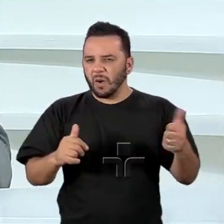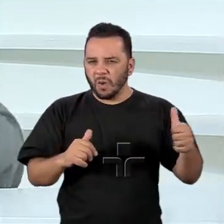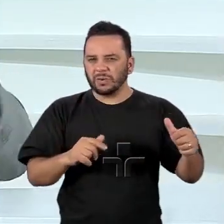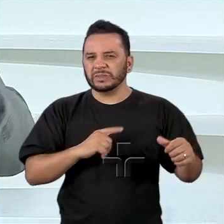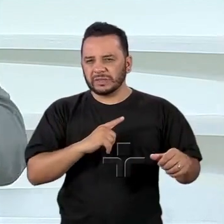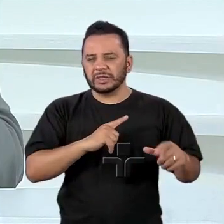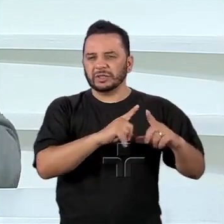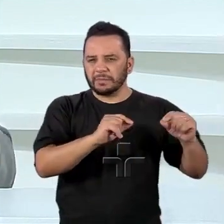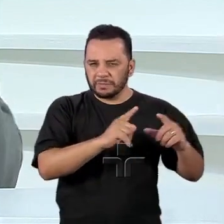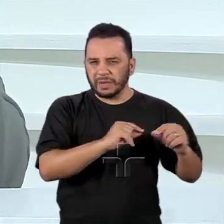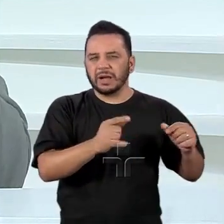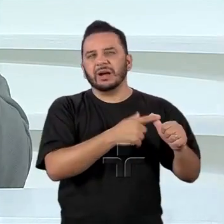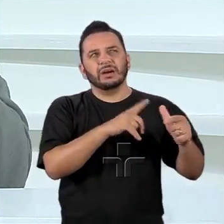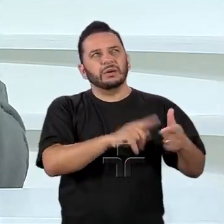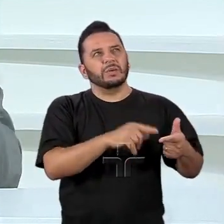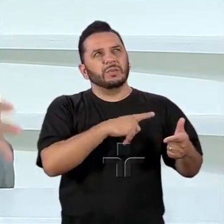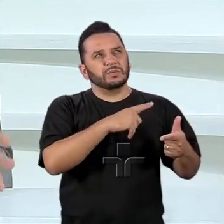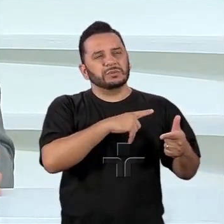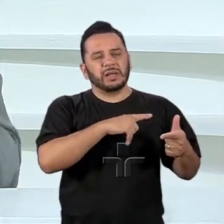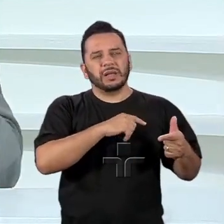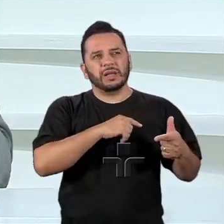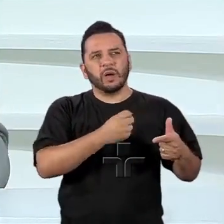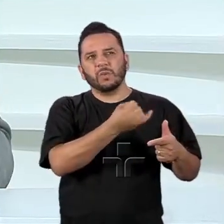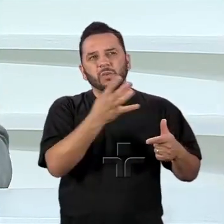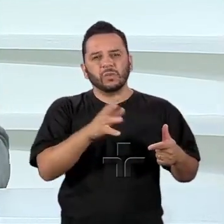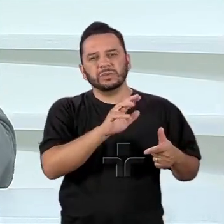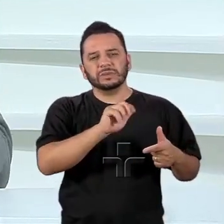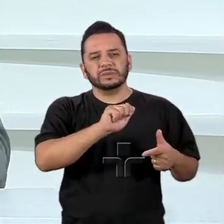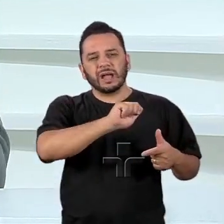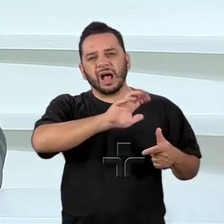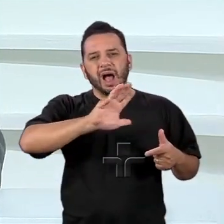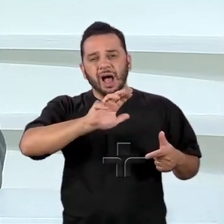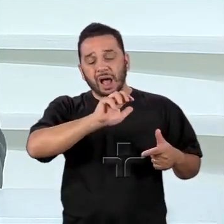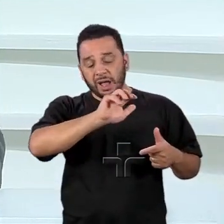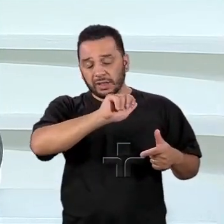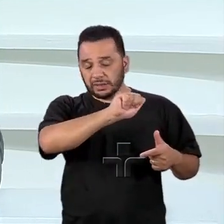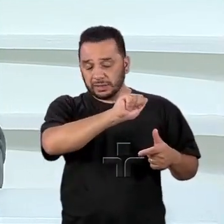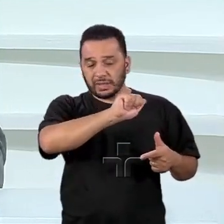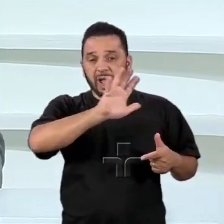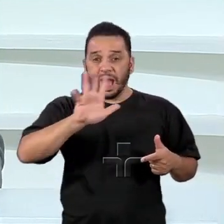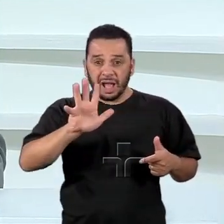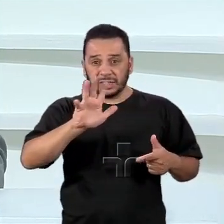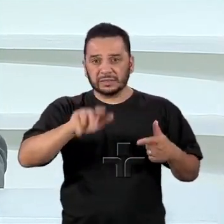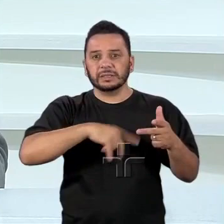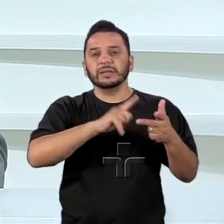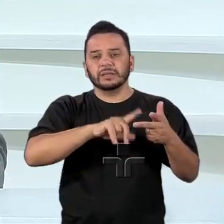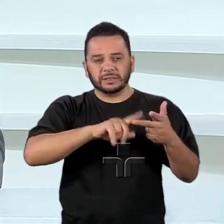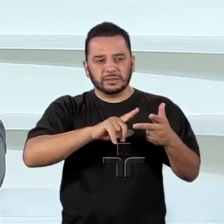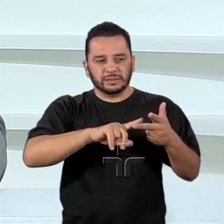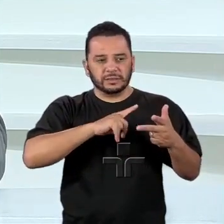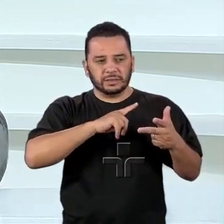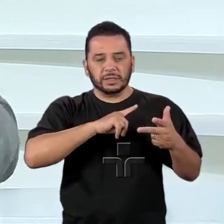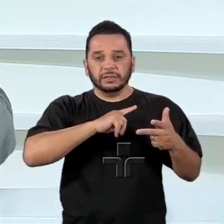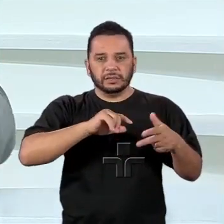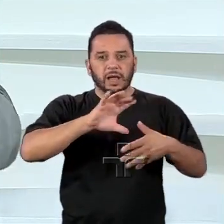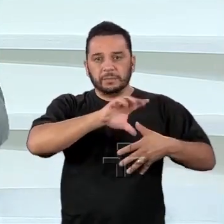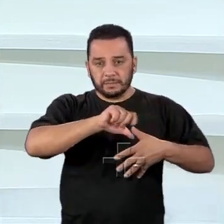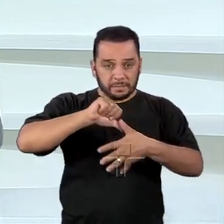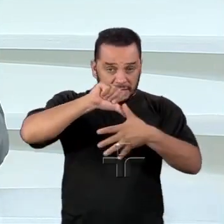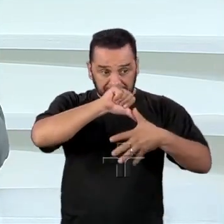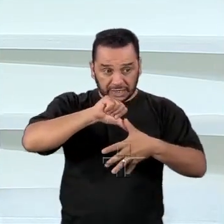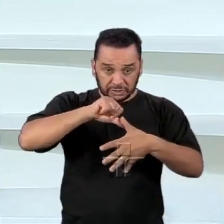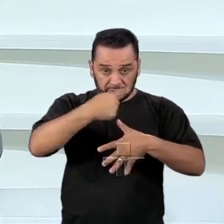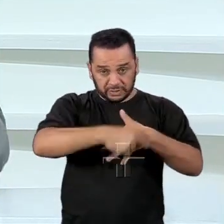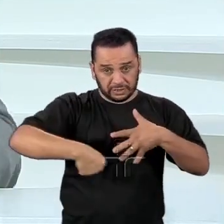alguns da Ásia, alguns da América Latina. O problema é que esse é um processo que está em implementação. Então, ainda não é nem possível